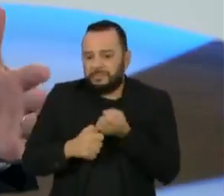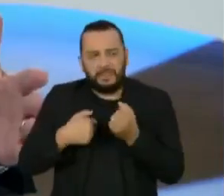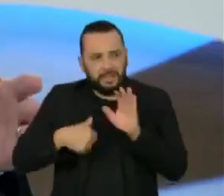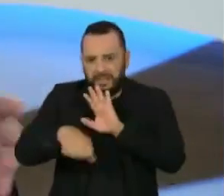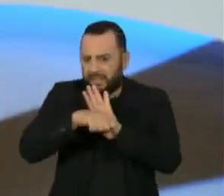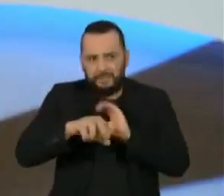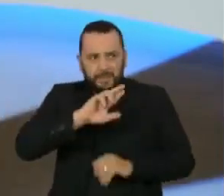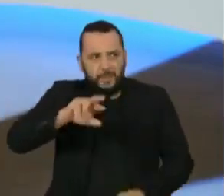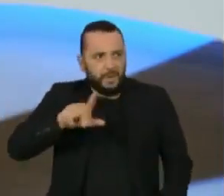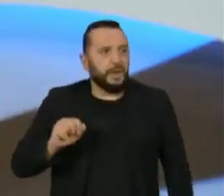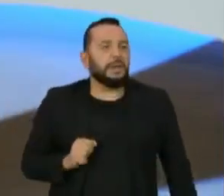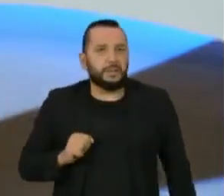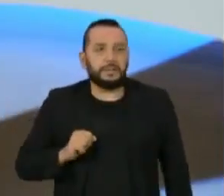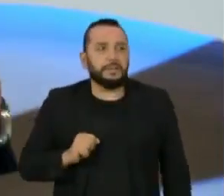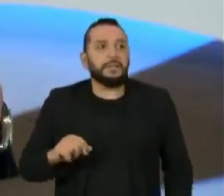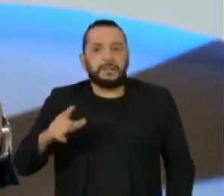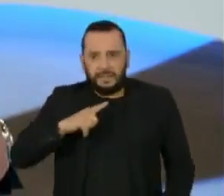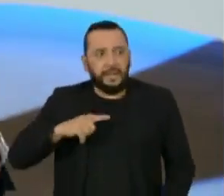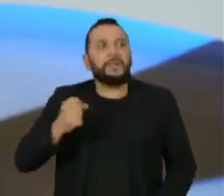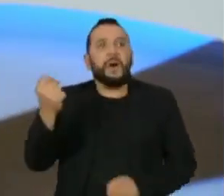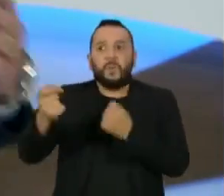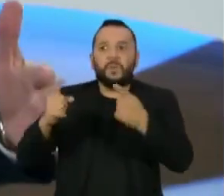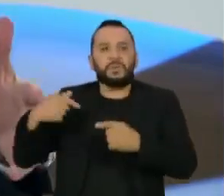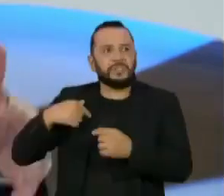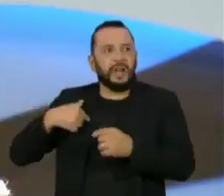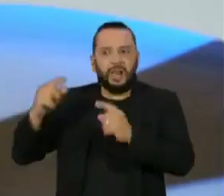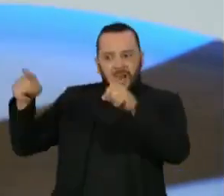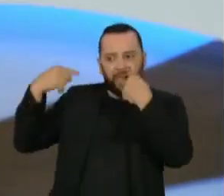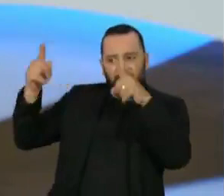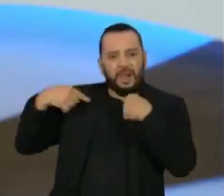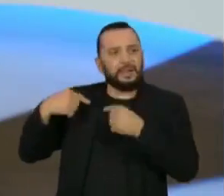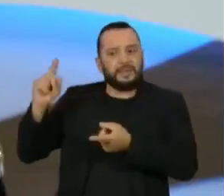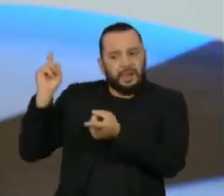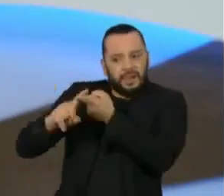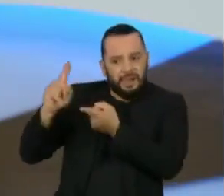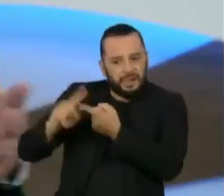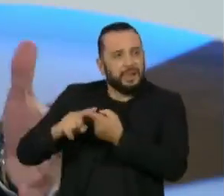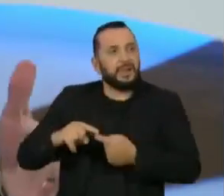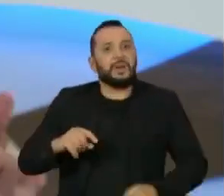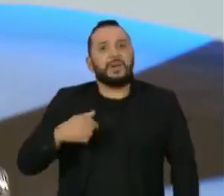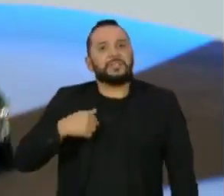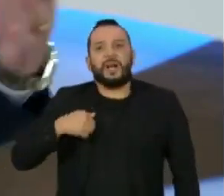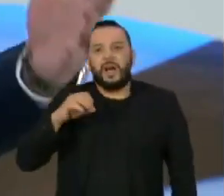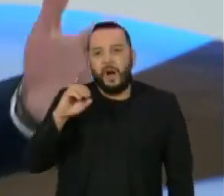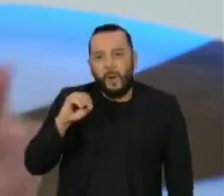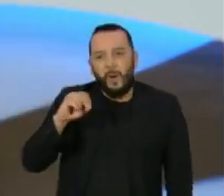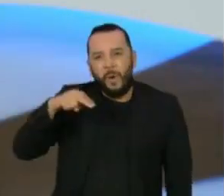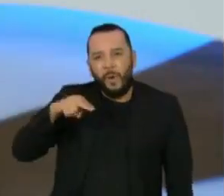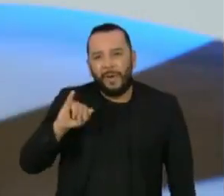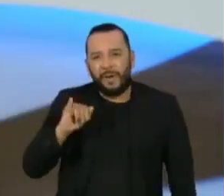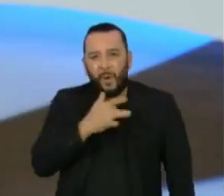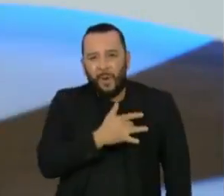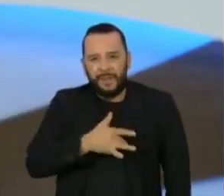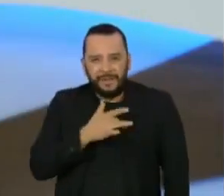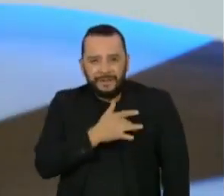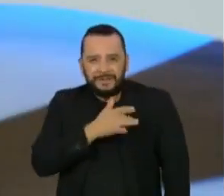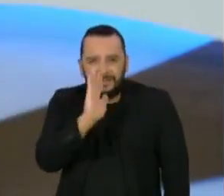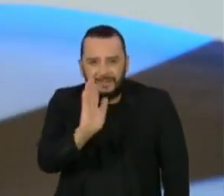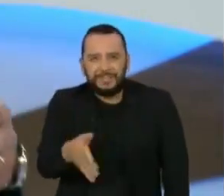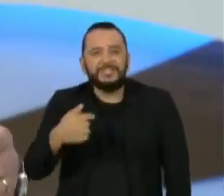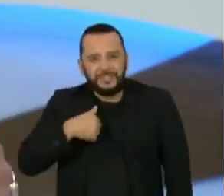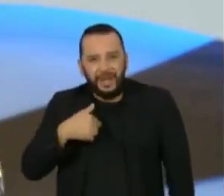ataques que nós sofremos, inclusive prévios. Ameaças, chantagens. O Onyx mesmo veio ao público, junto com aquele coronel Elcio,